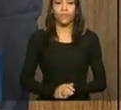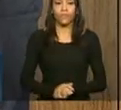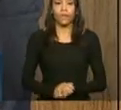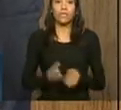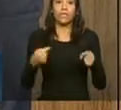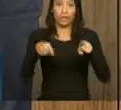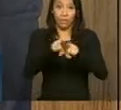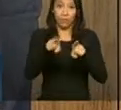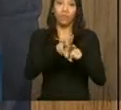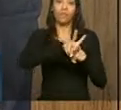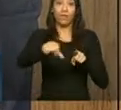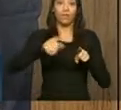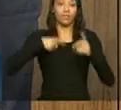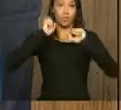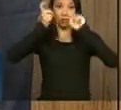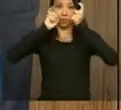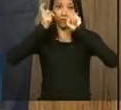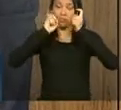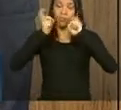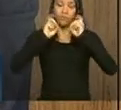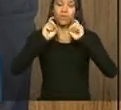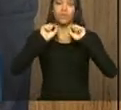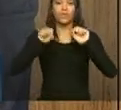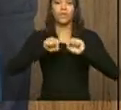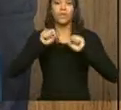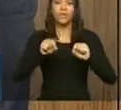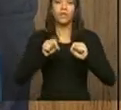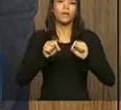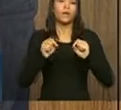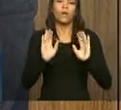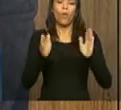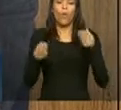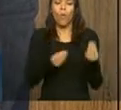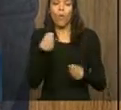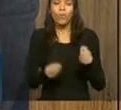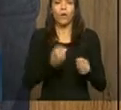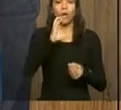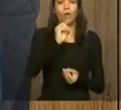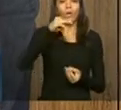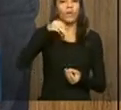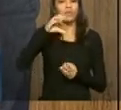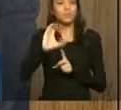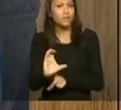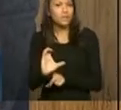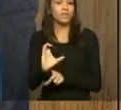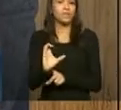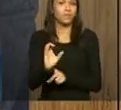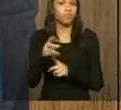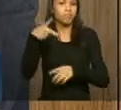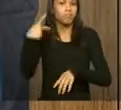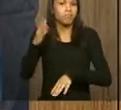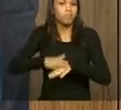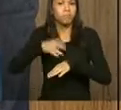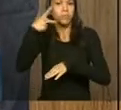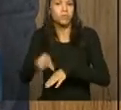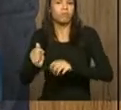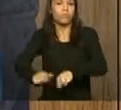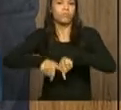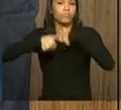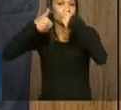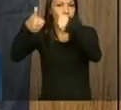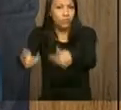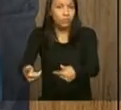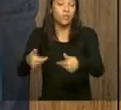Também vai se discutir, seguramente, a situação da OMC em função dos acordos de Bale e também a possibilidade de